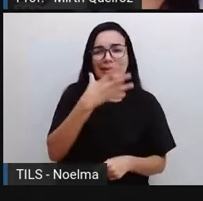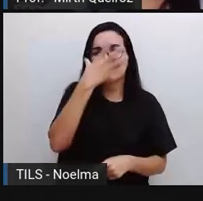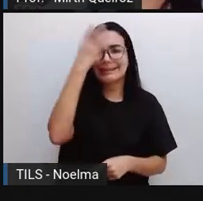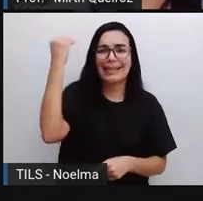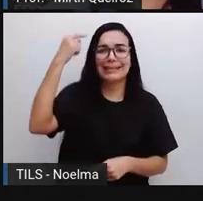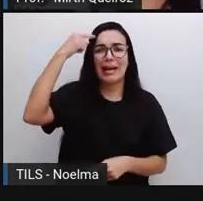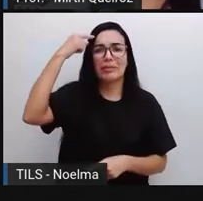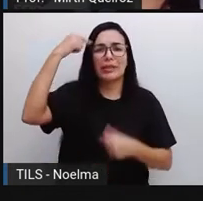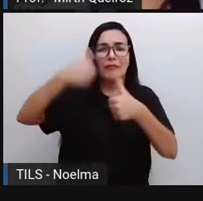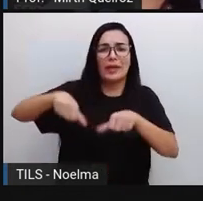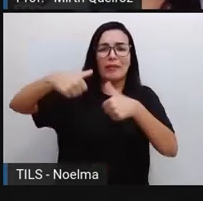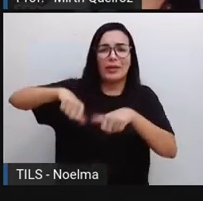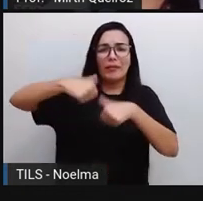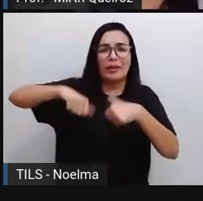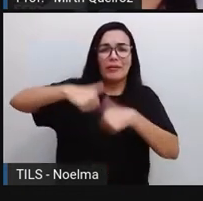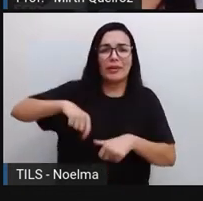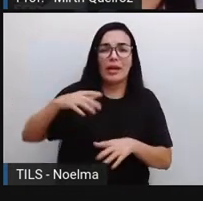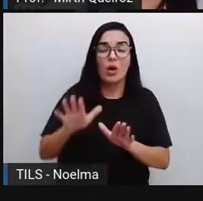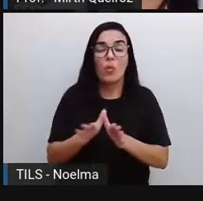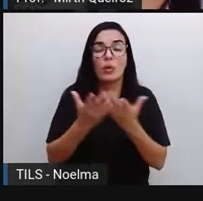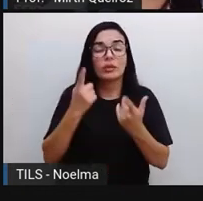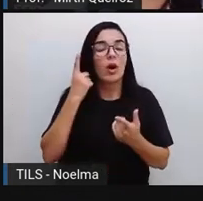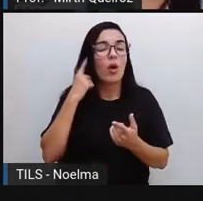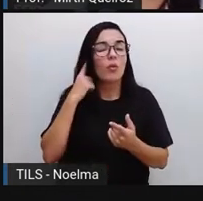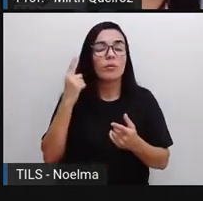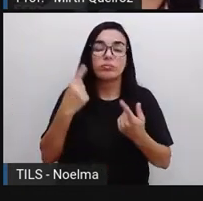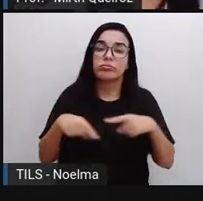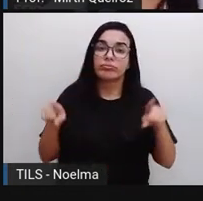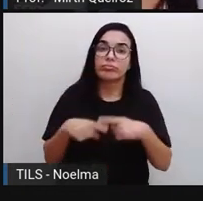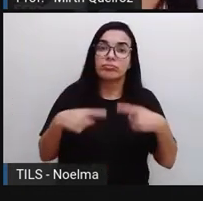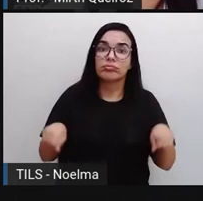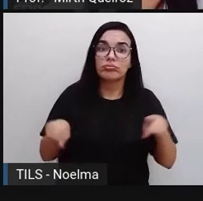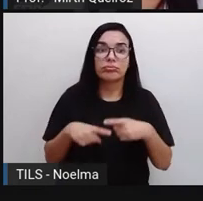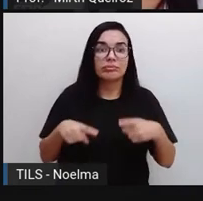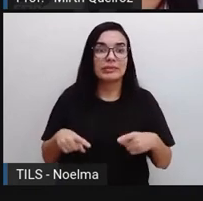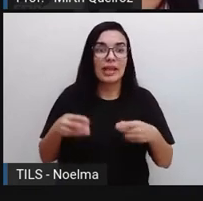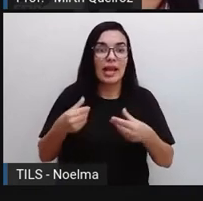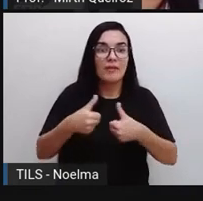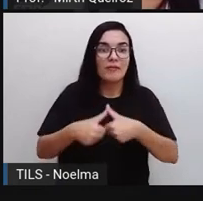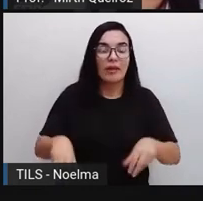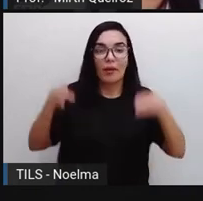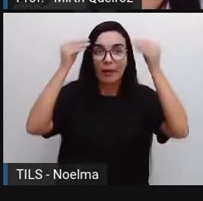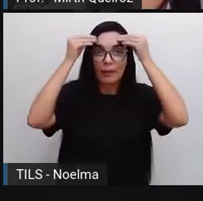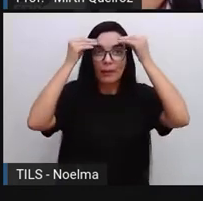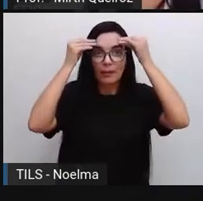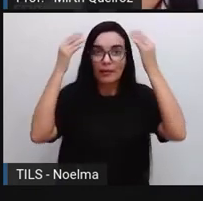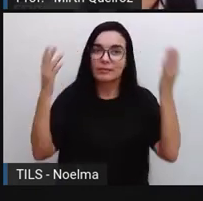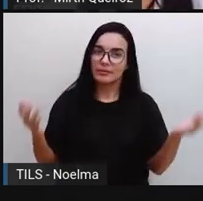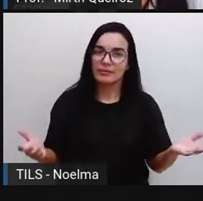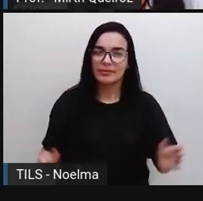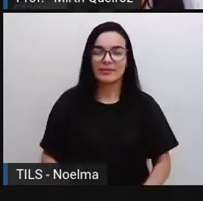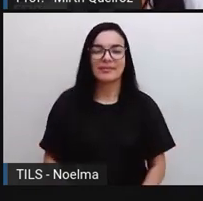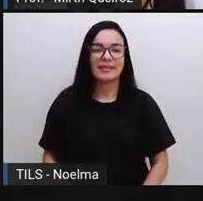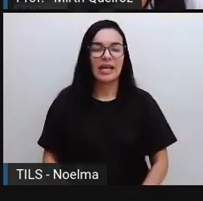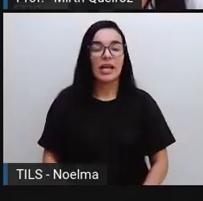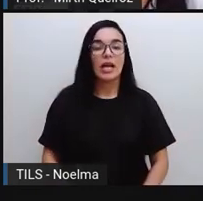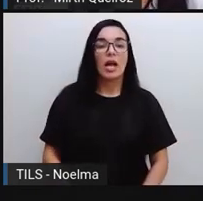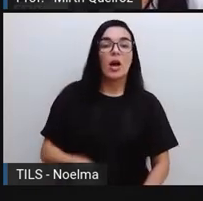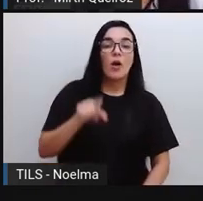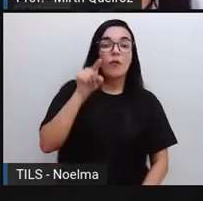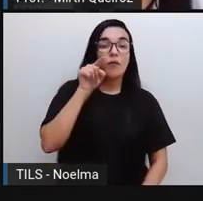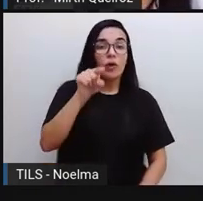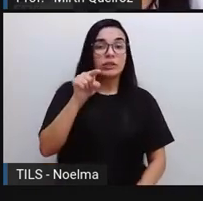cabeça quando a gente escuta aí uma música, mesmo que essa música não seja tão interessante. Vocês acham